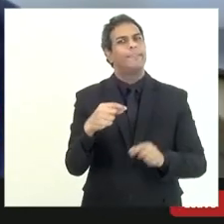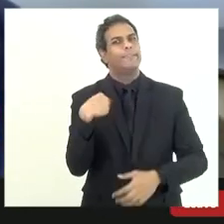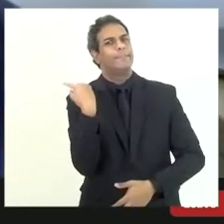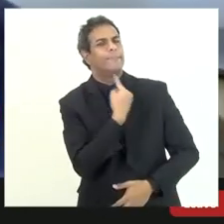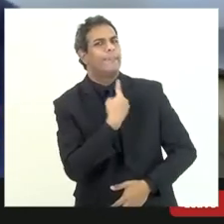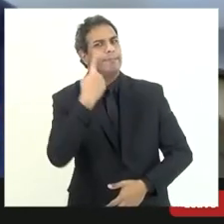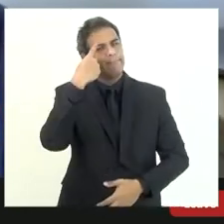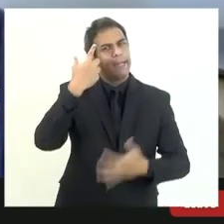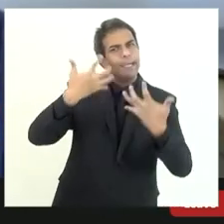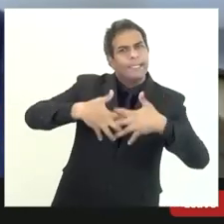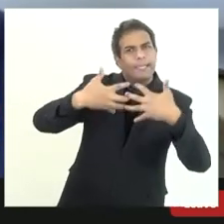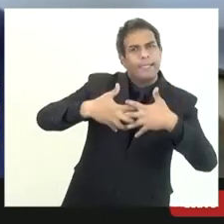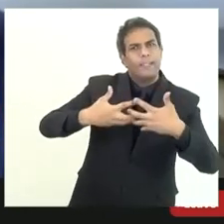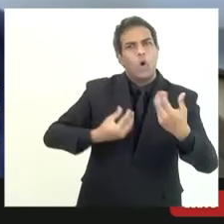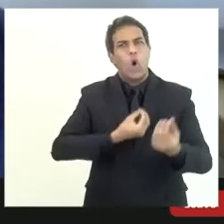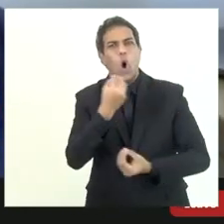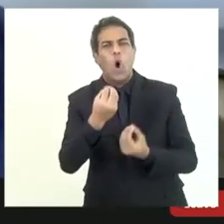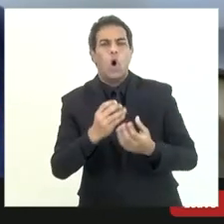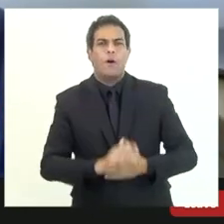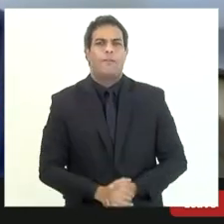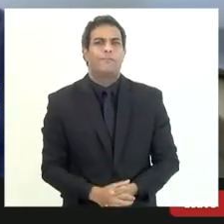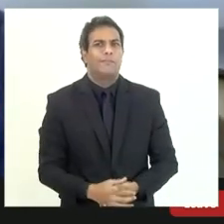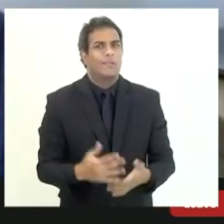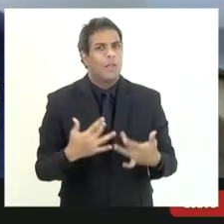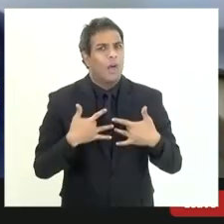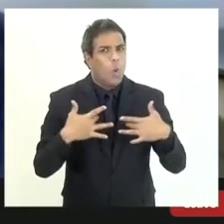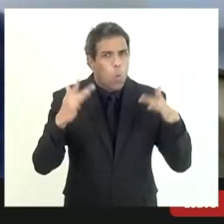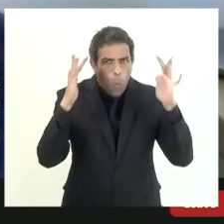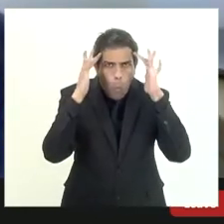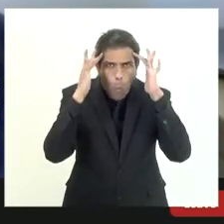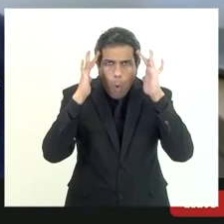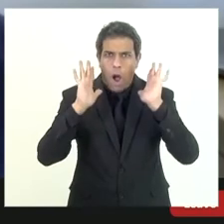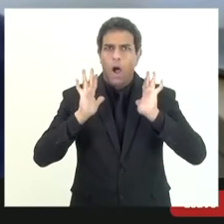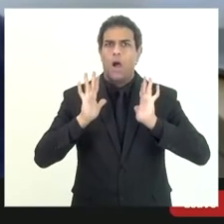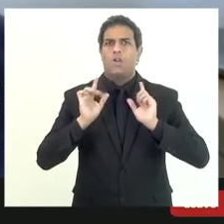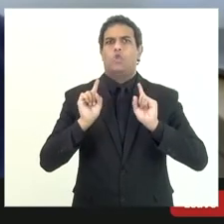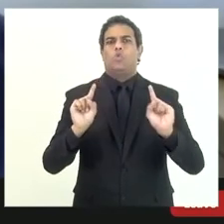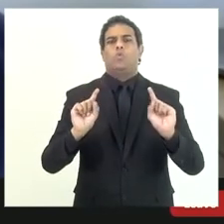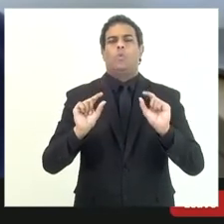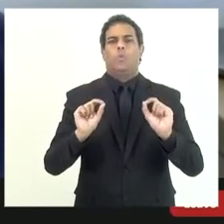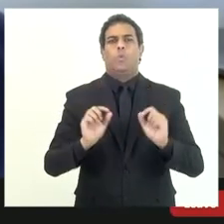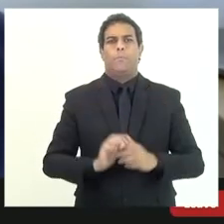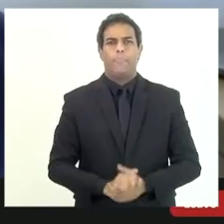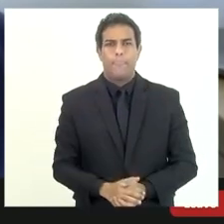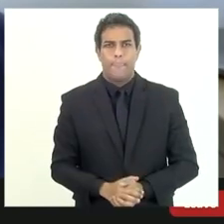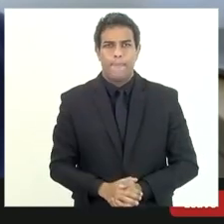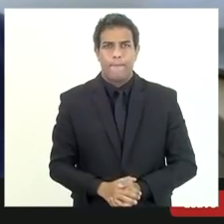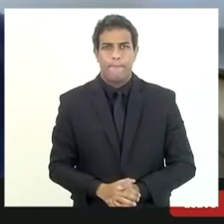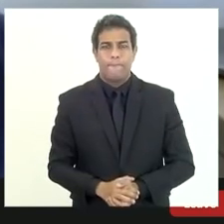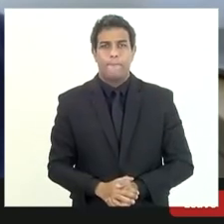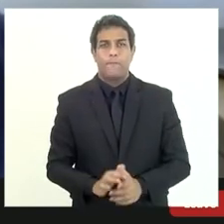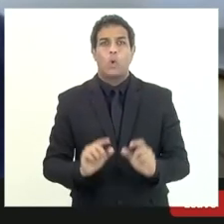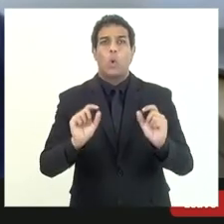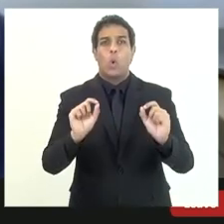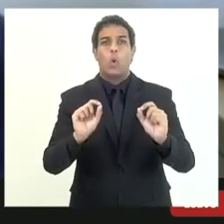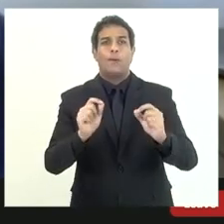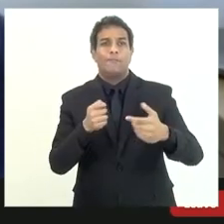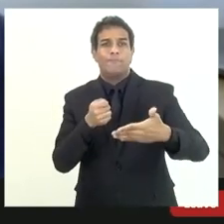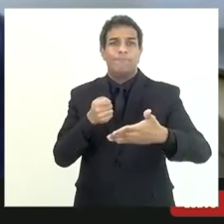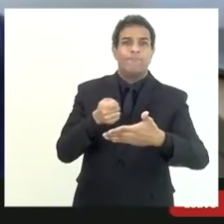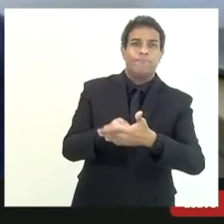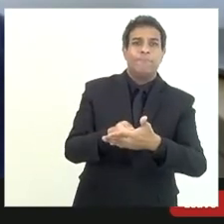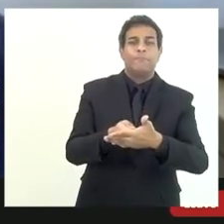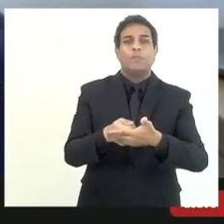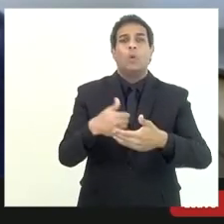litigando isso não é um eu acho que a justiça existe para definir e